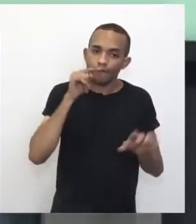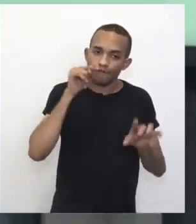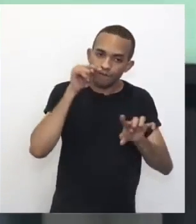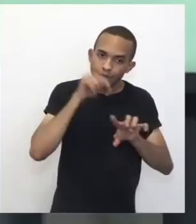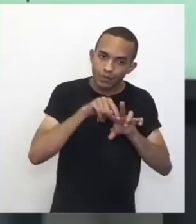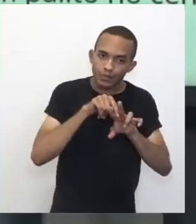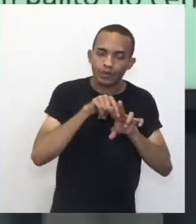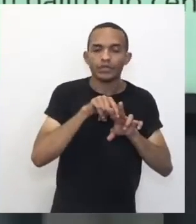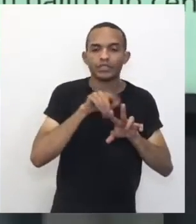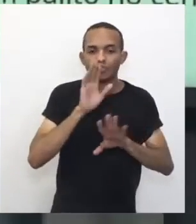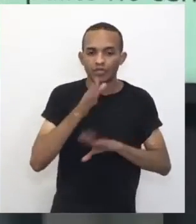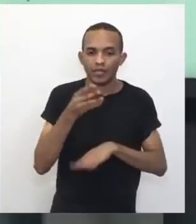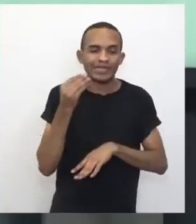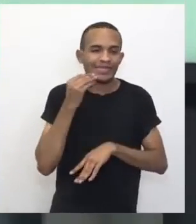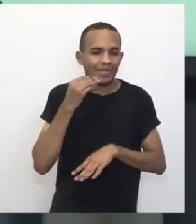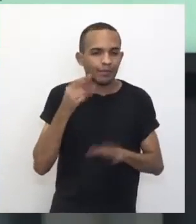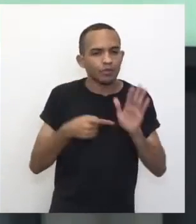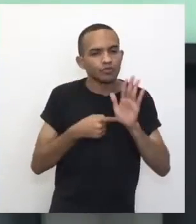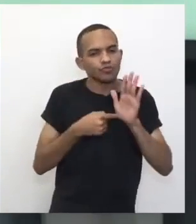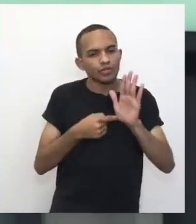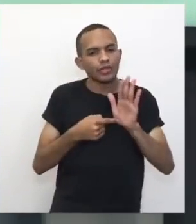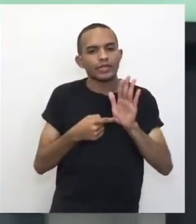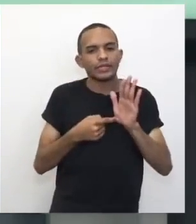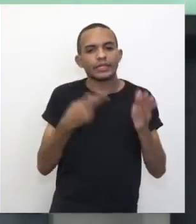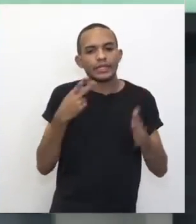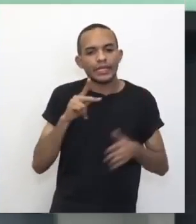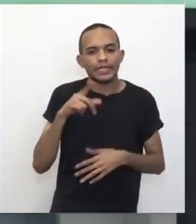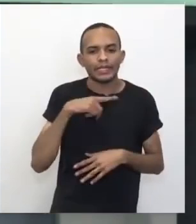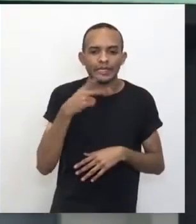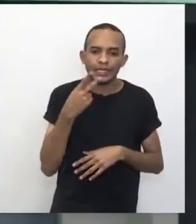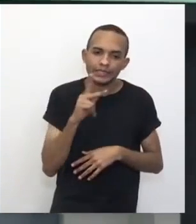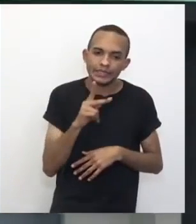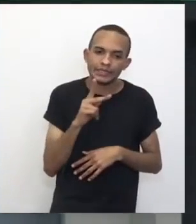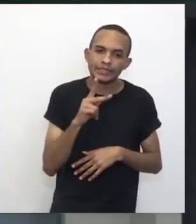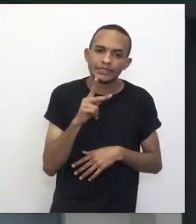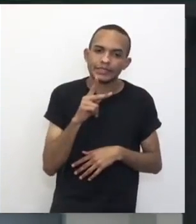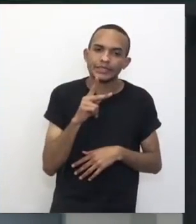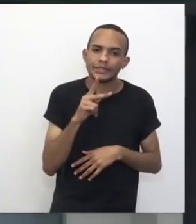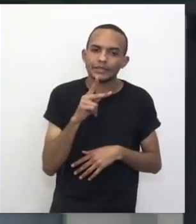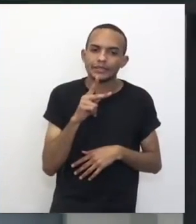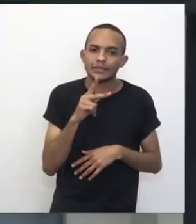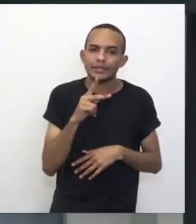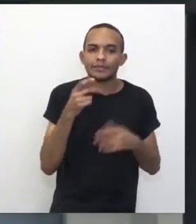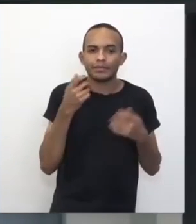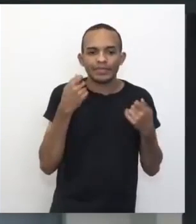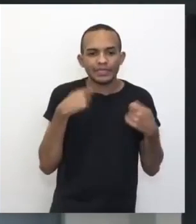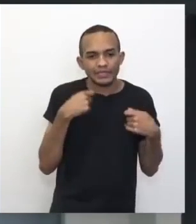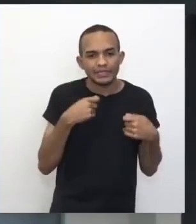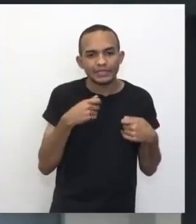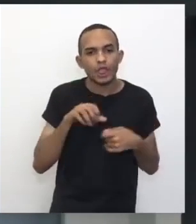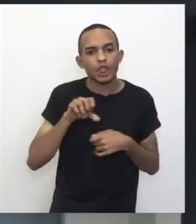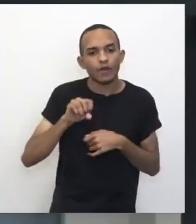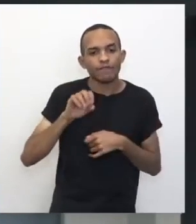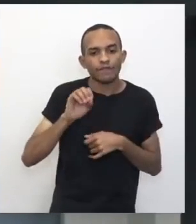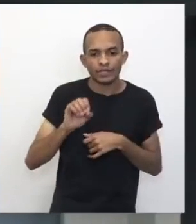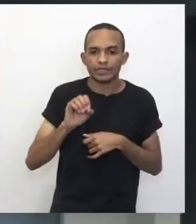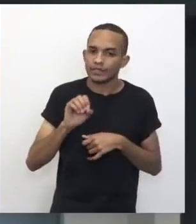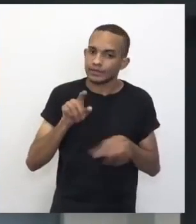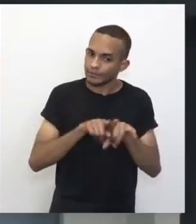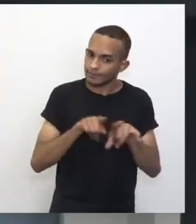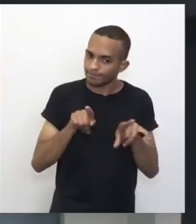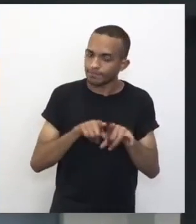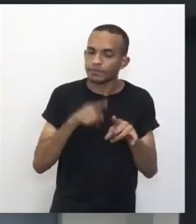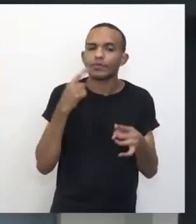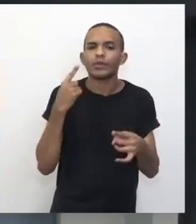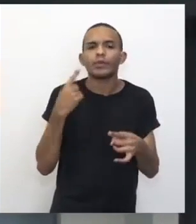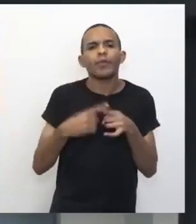Se eu tentar mostrar aqui pro câmera, ele tem essa haste aqui, ela tem que ficar exatamente a 90 graus. O